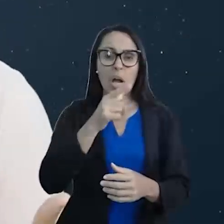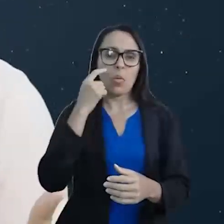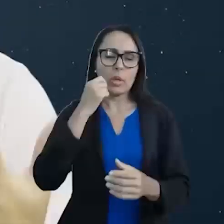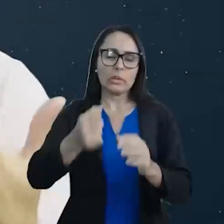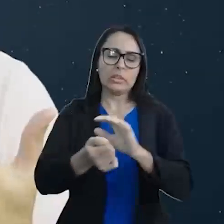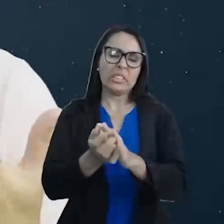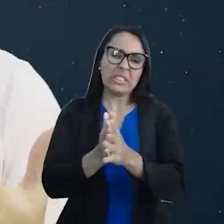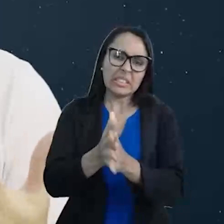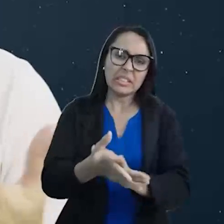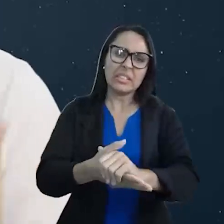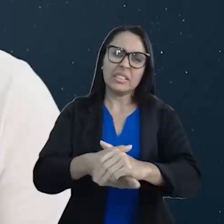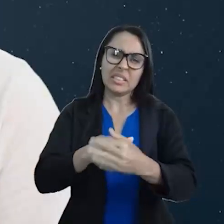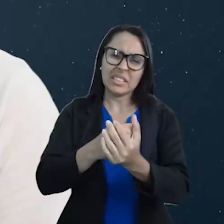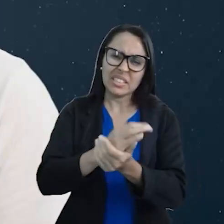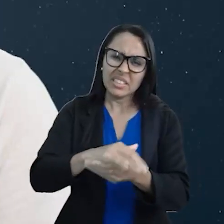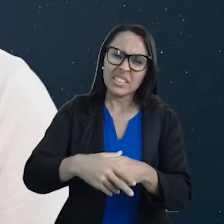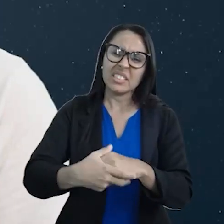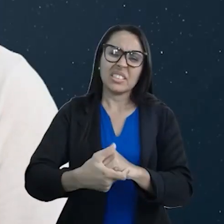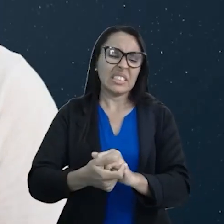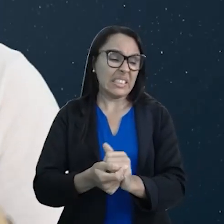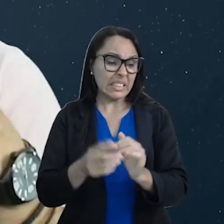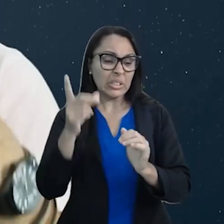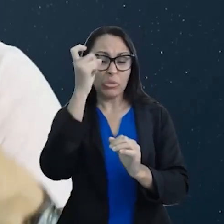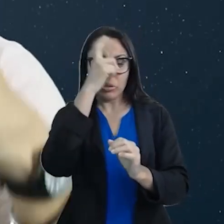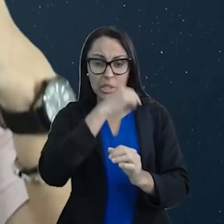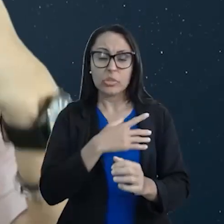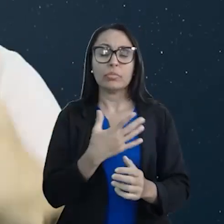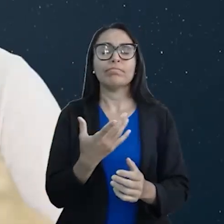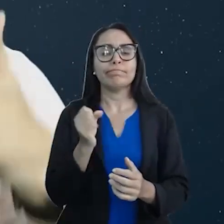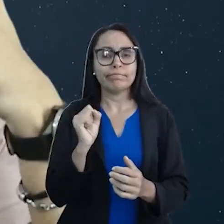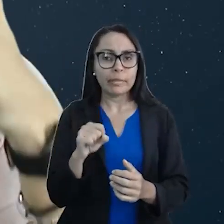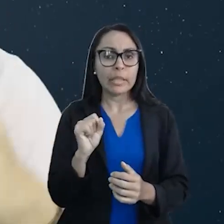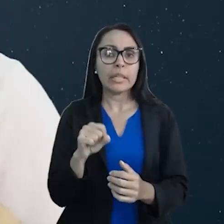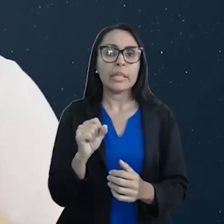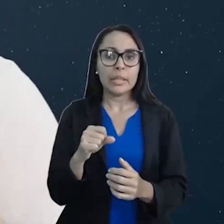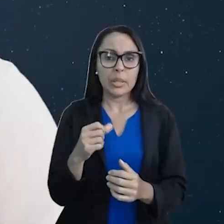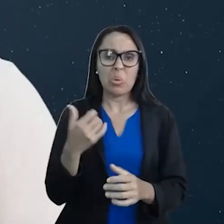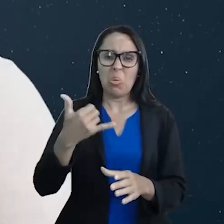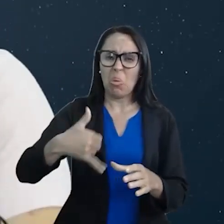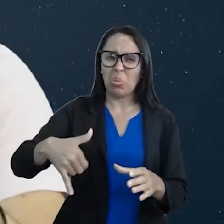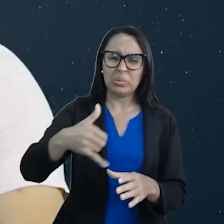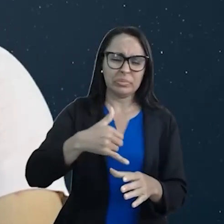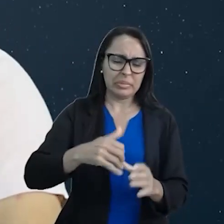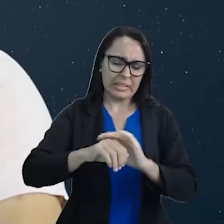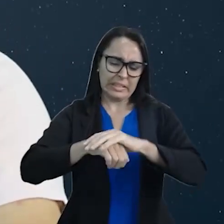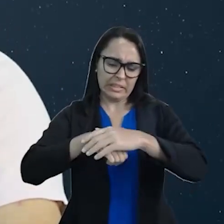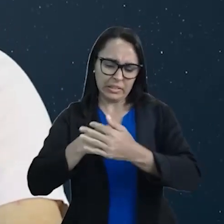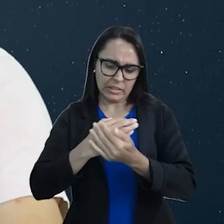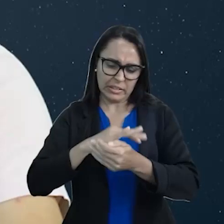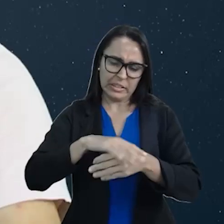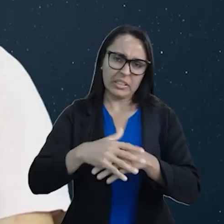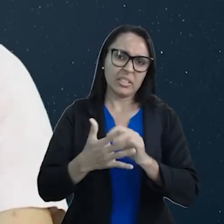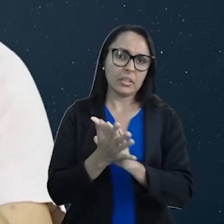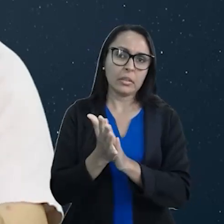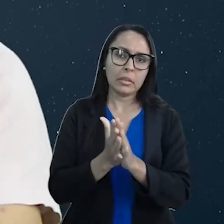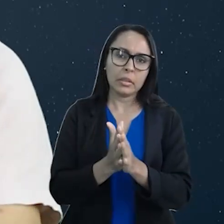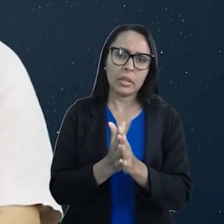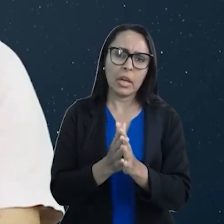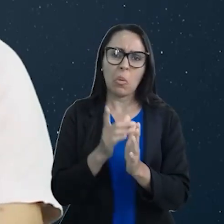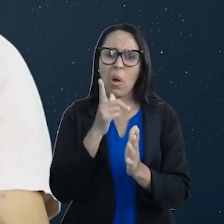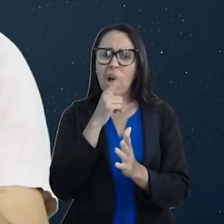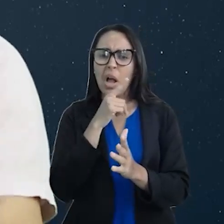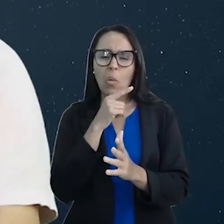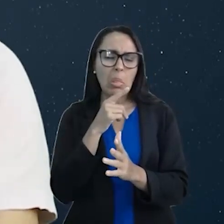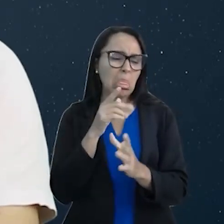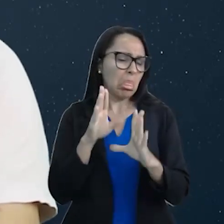colocar só água, fica ou não fica difícil de sair? Fica assim, professor. Muito bem. Isso